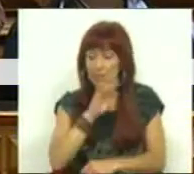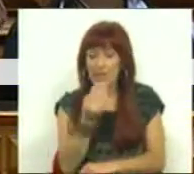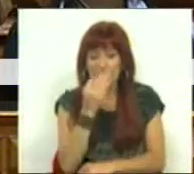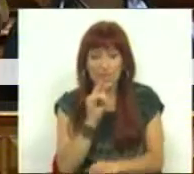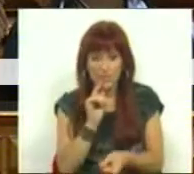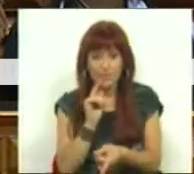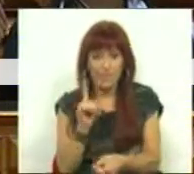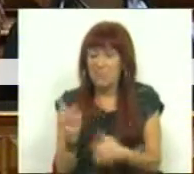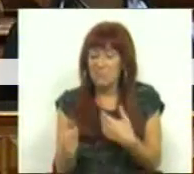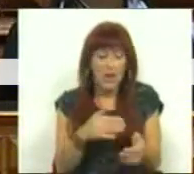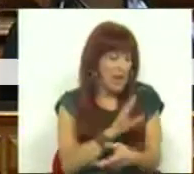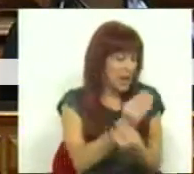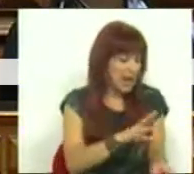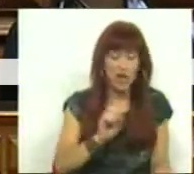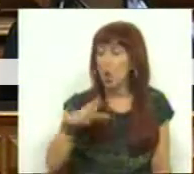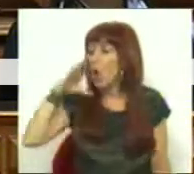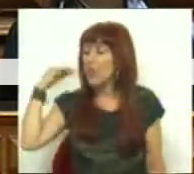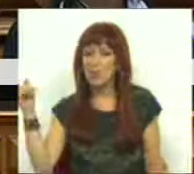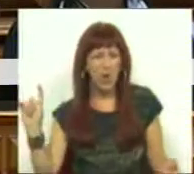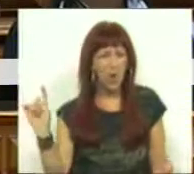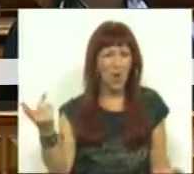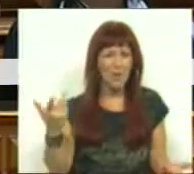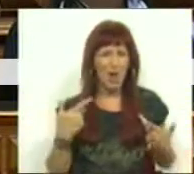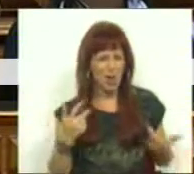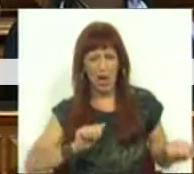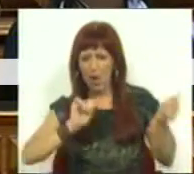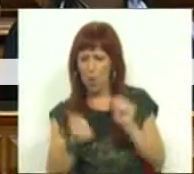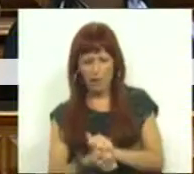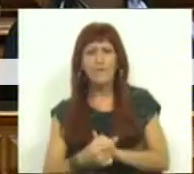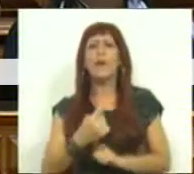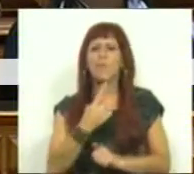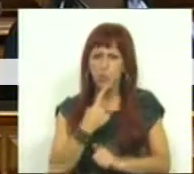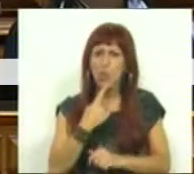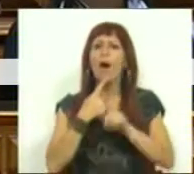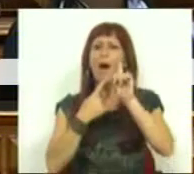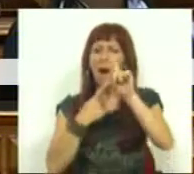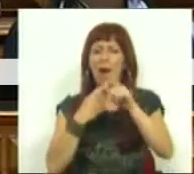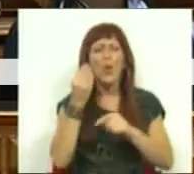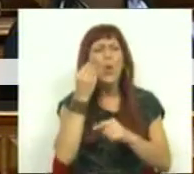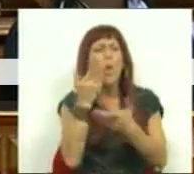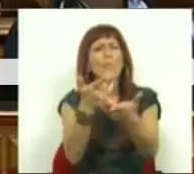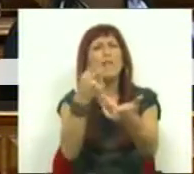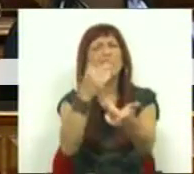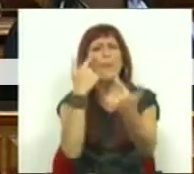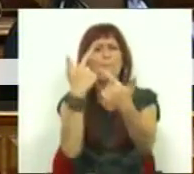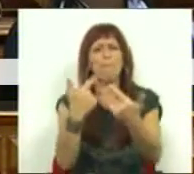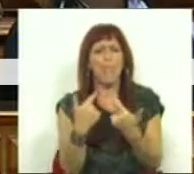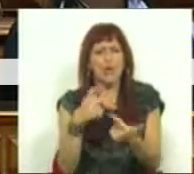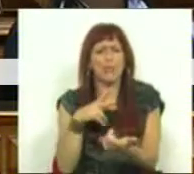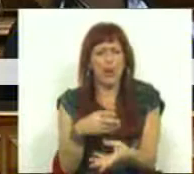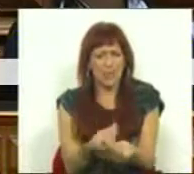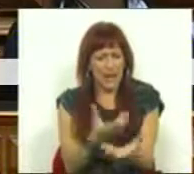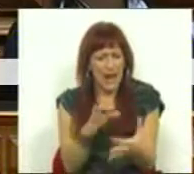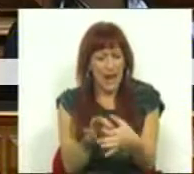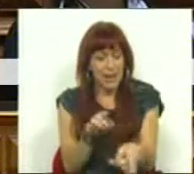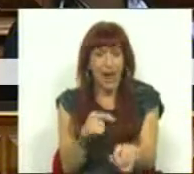alimentares, seja nas crianças, seja nos adultos, se nós não alterarmos significativamente o panorama televisivo em Portugal nesta